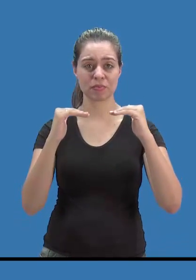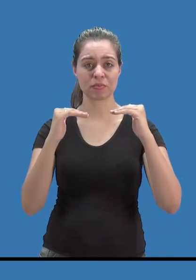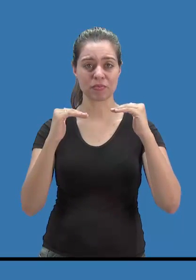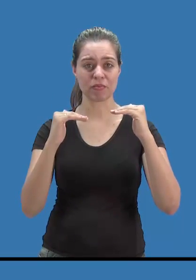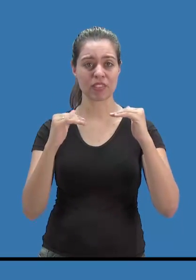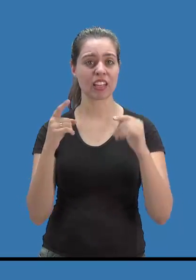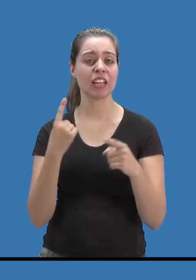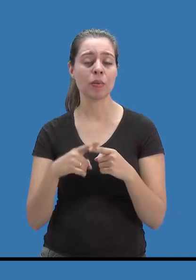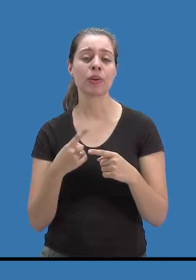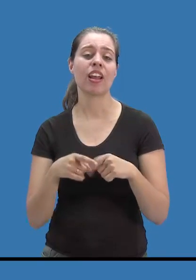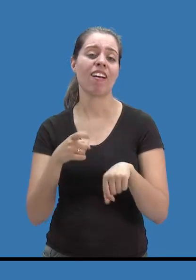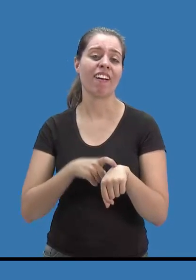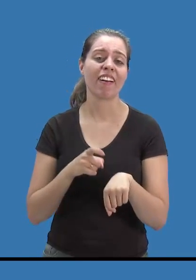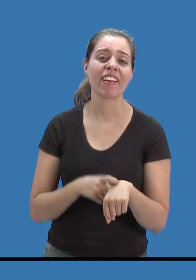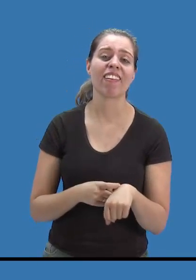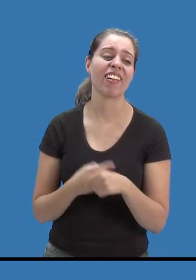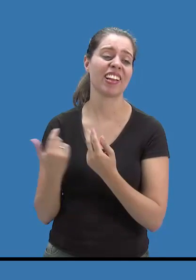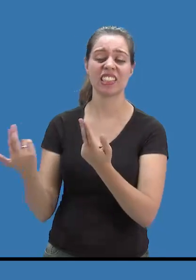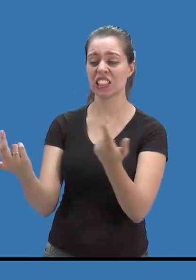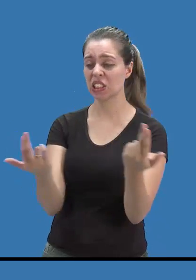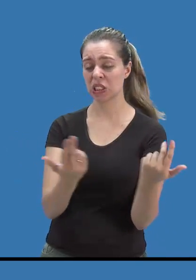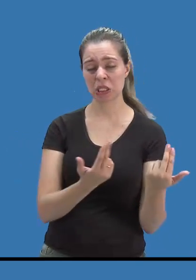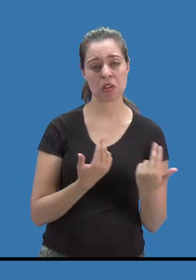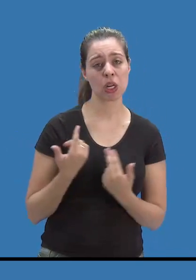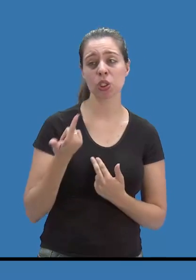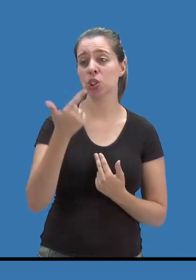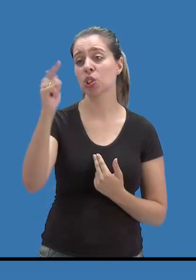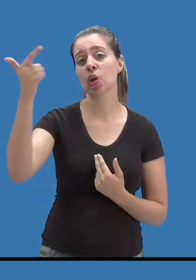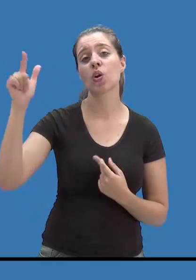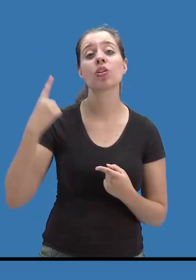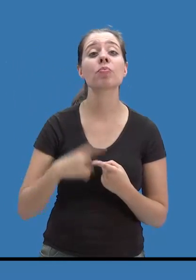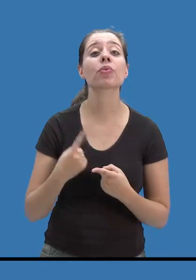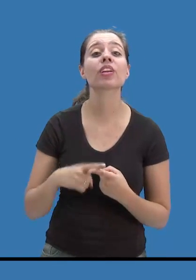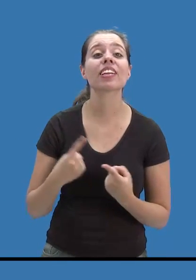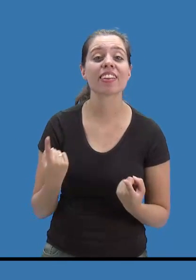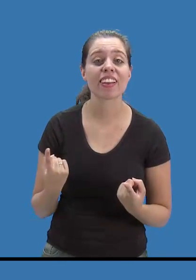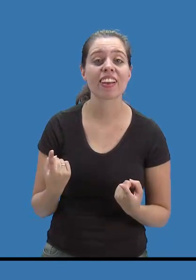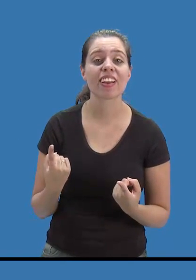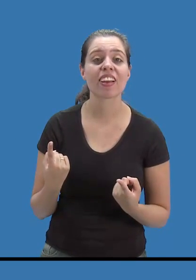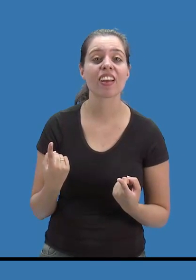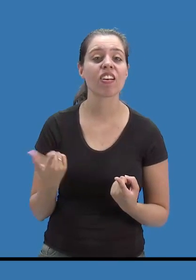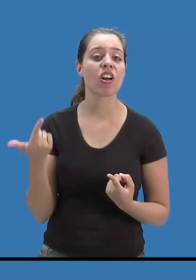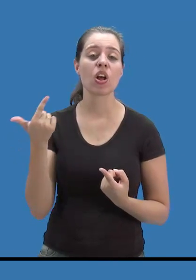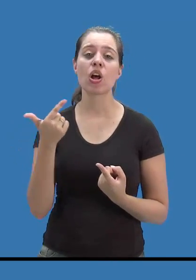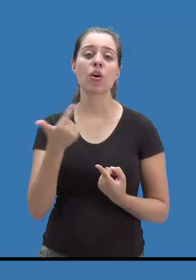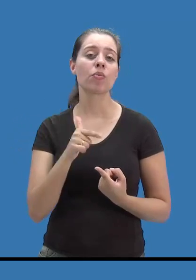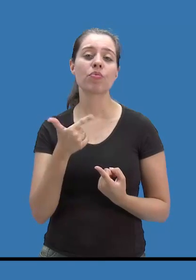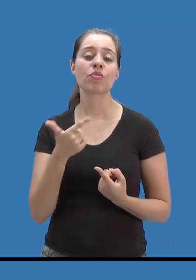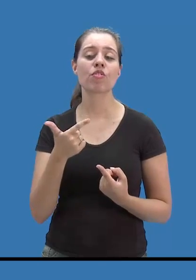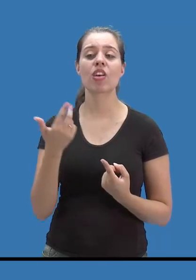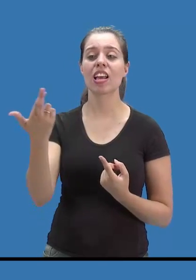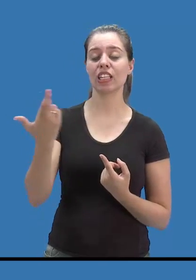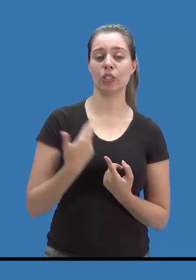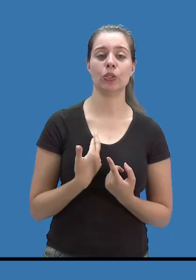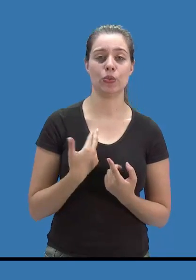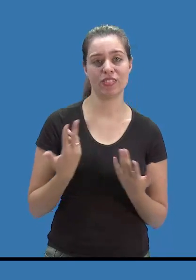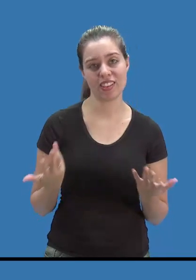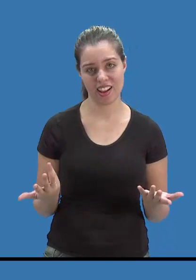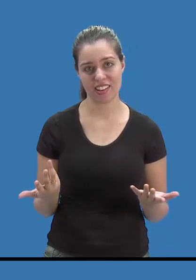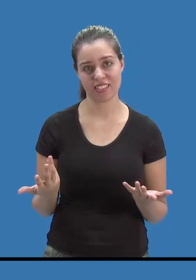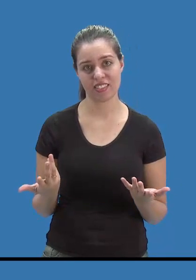aprendizado, no mesmo ritmo de aprendizado que alunos sem altas habilidades, porque eles não veem mais qualquer tipo de gratificação,